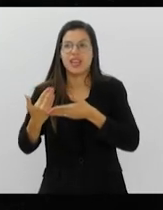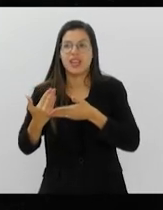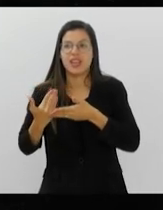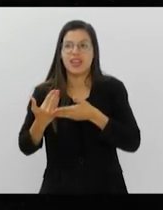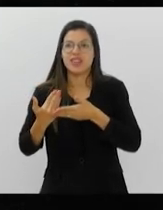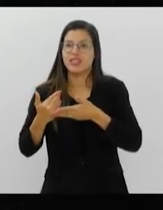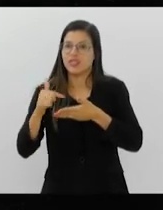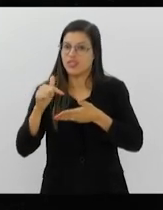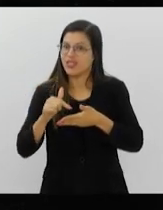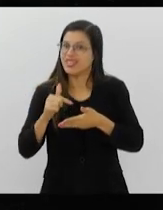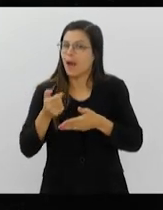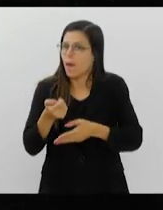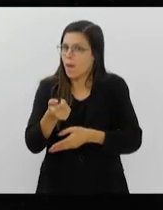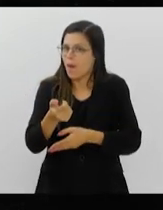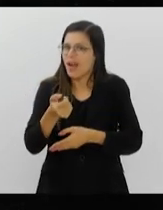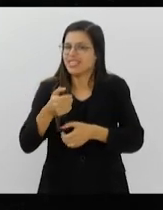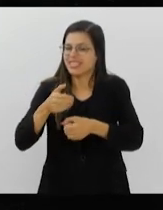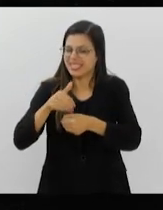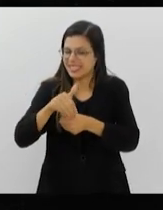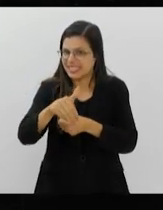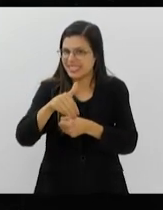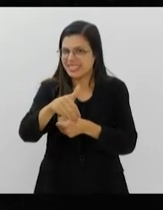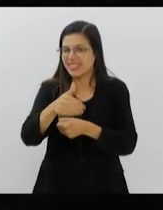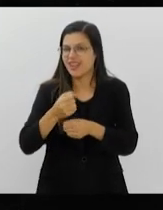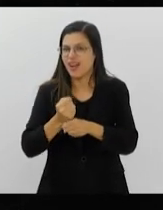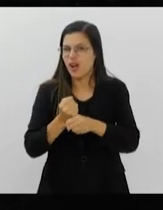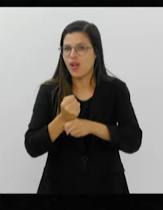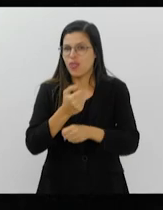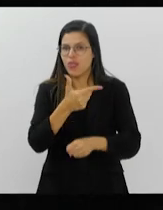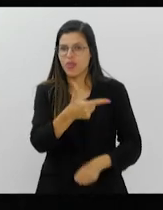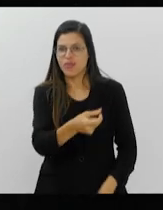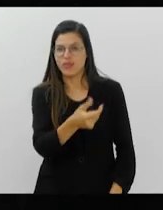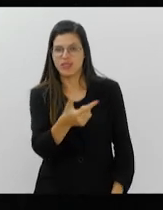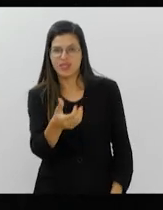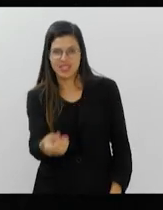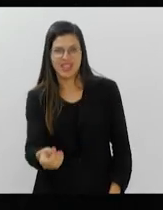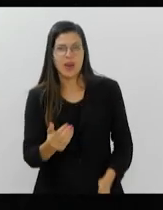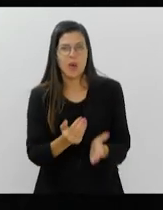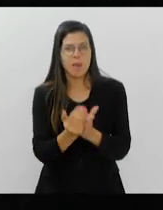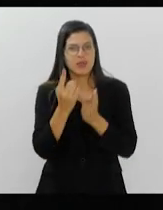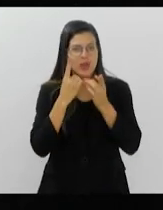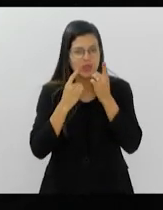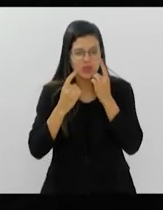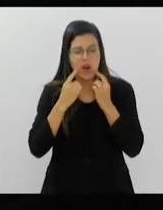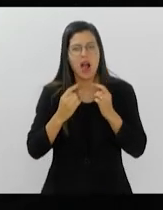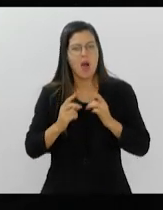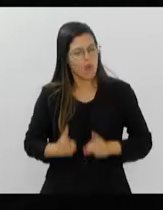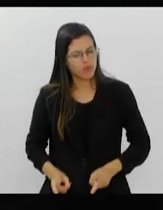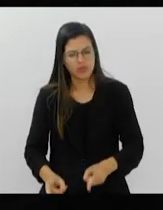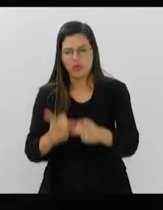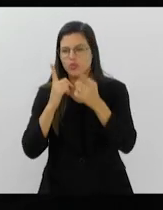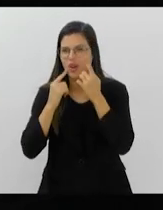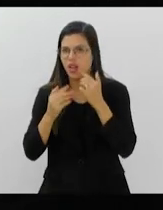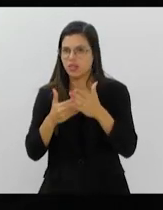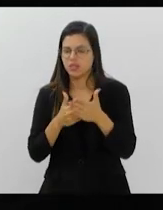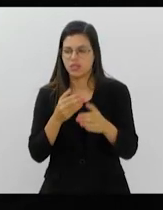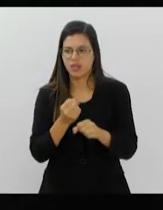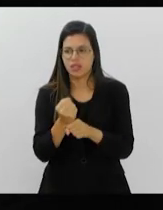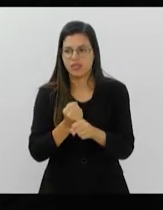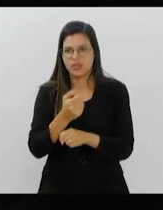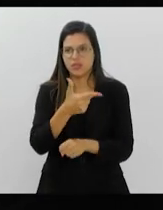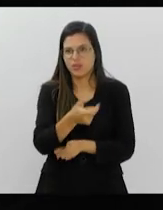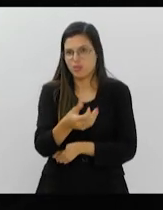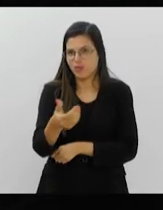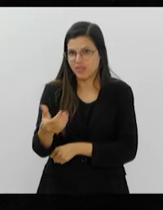tá rodando para 2026, hein? Quem começou a chorar pode continuar até 2026. E eu quero ler uma coisa aqui para vocês, antes de